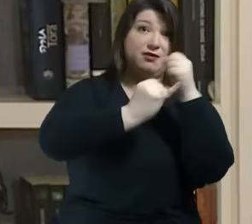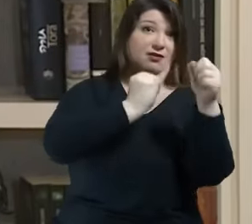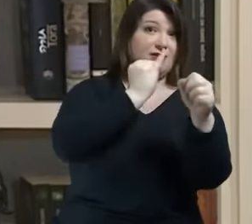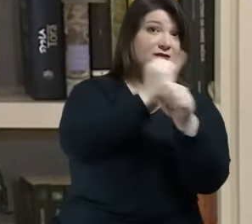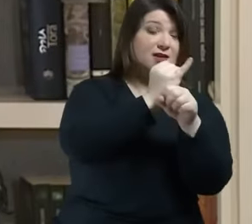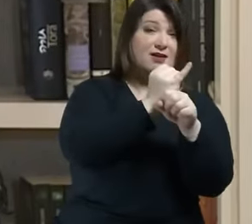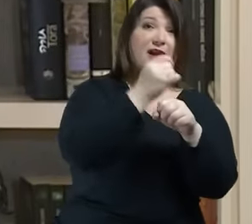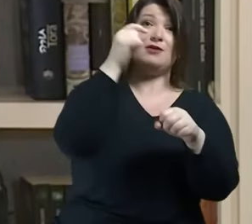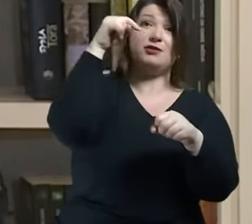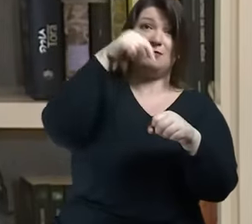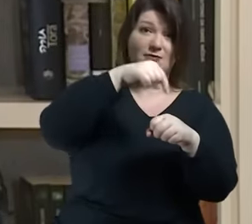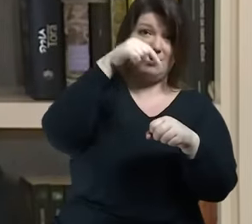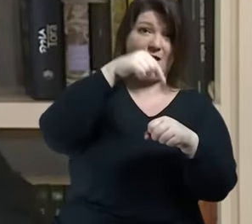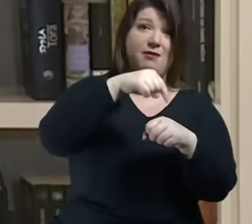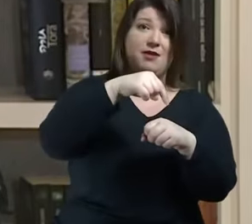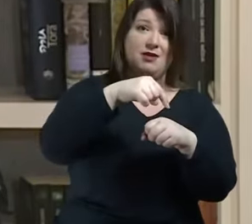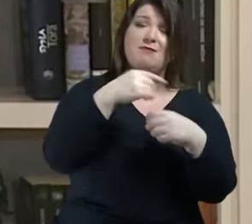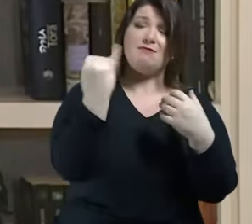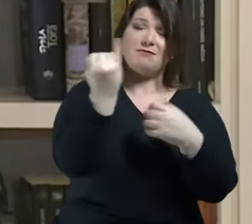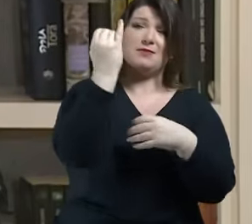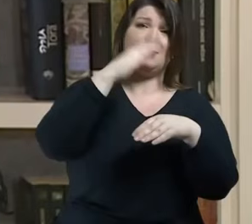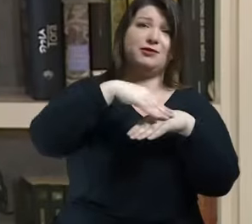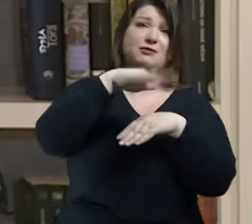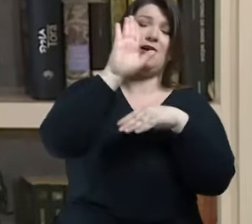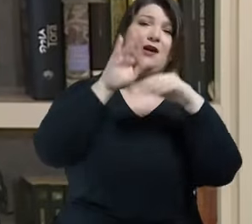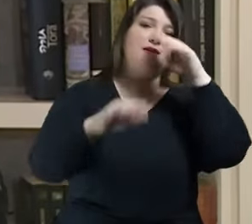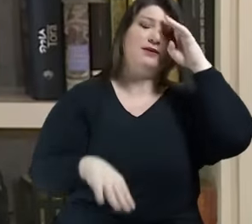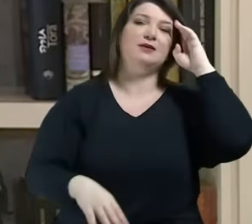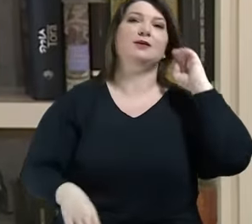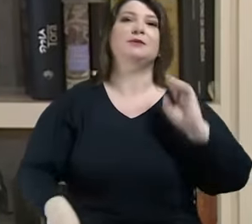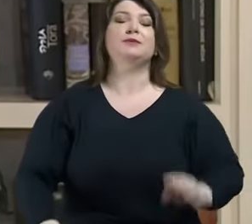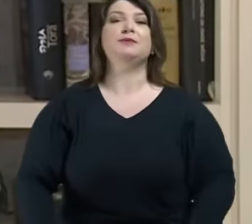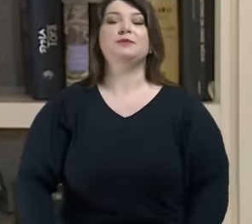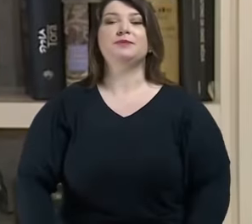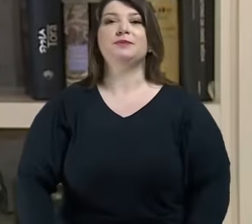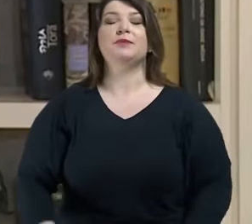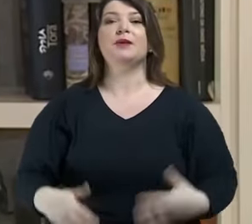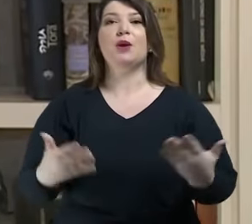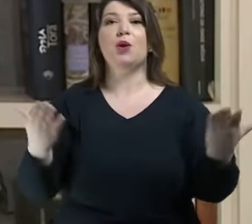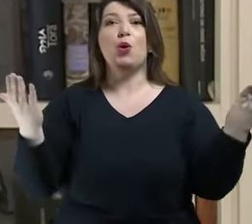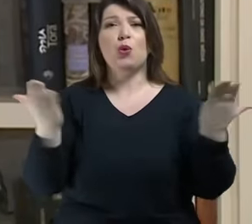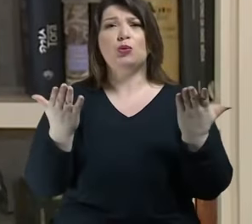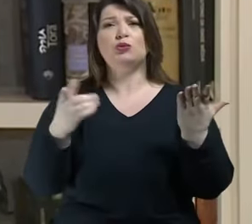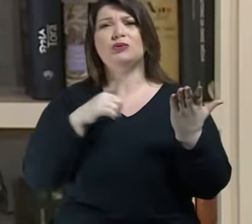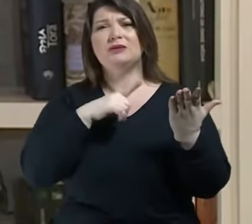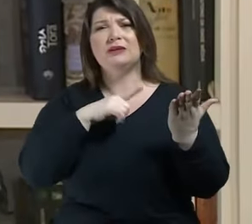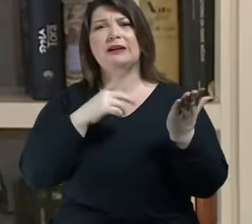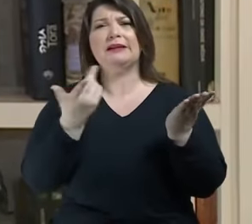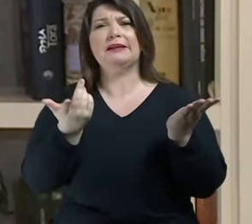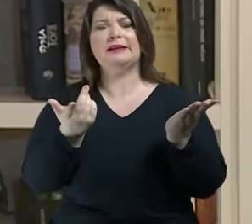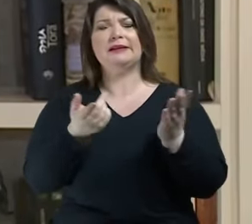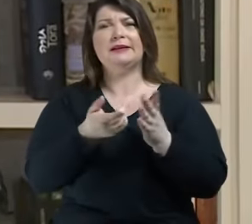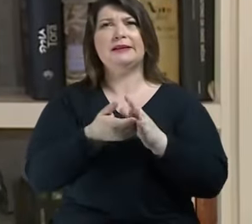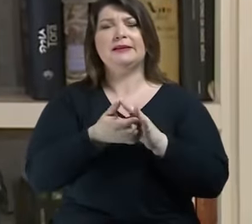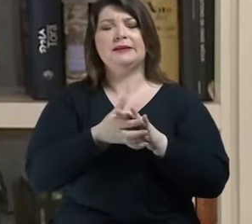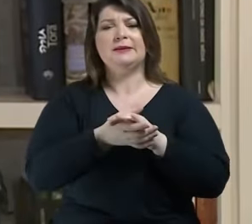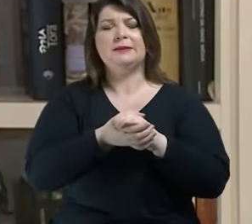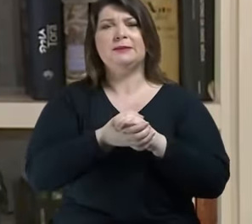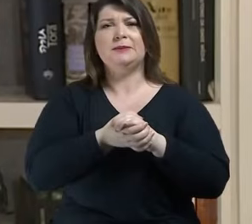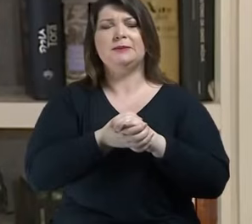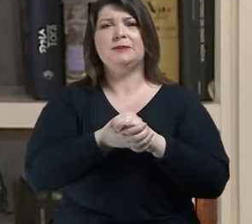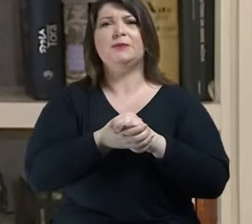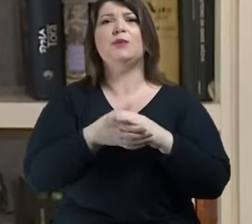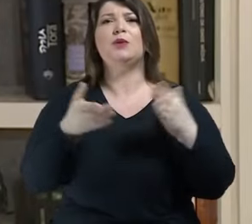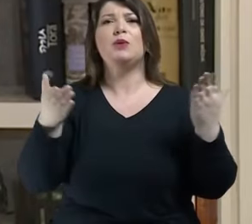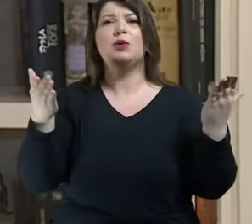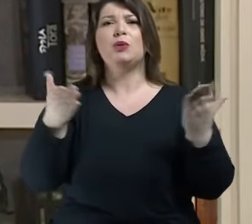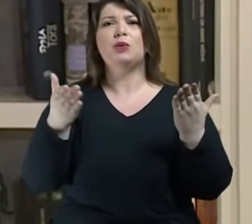mercadoria quando ela se descola do objeto material em si e passa a ter significados muito maiores e a profecia de